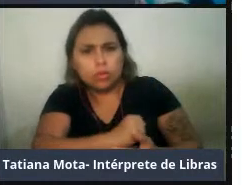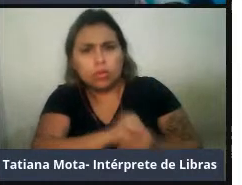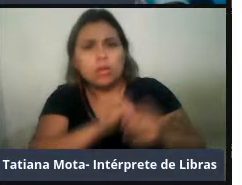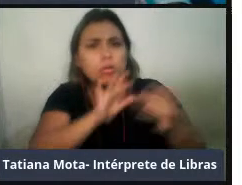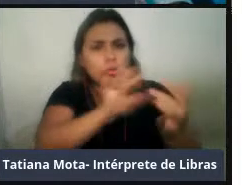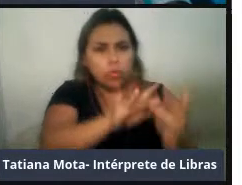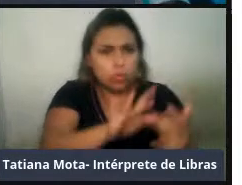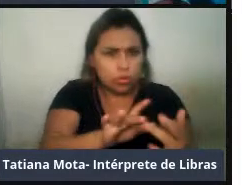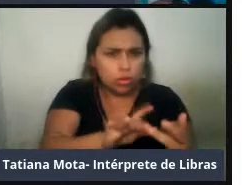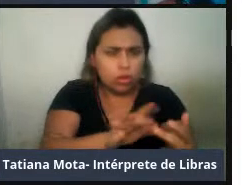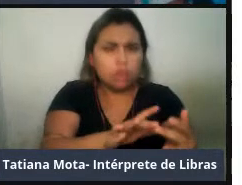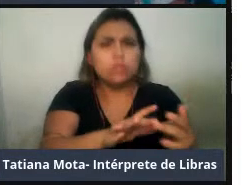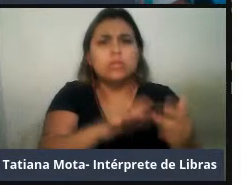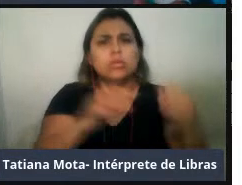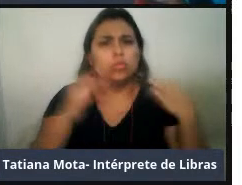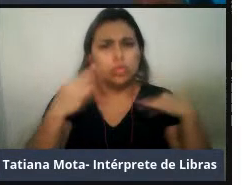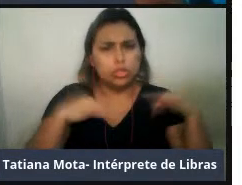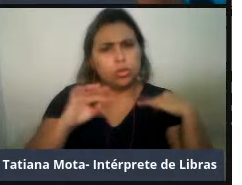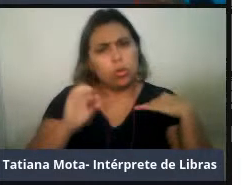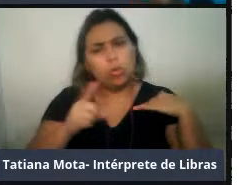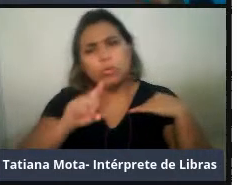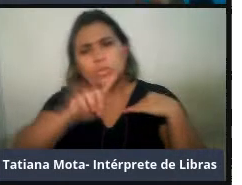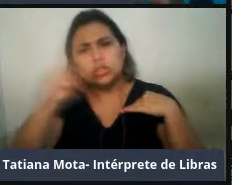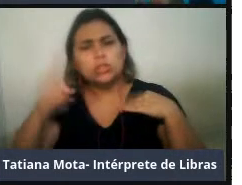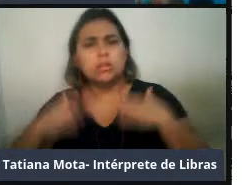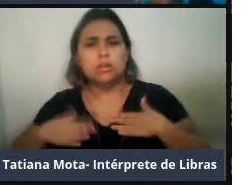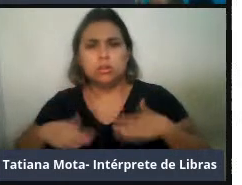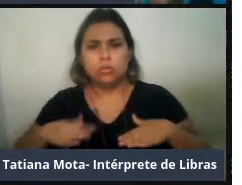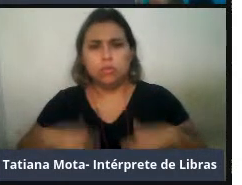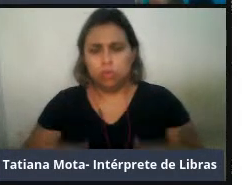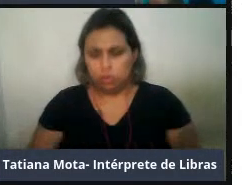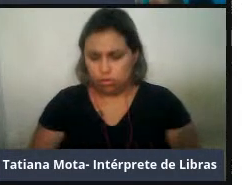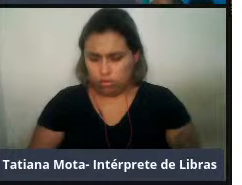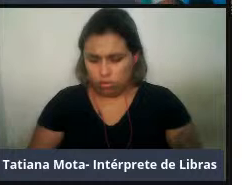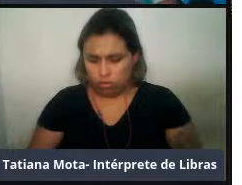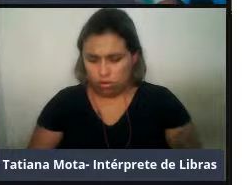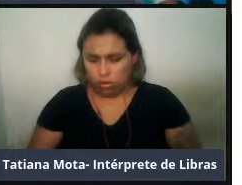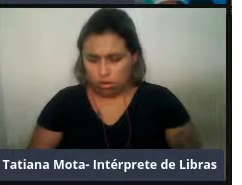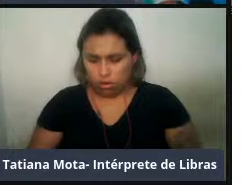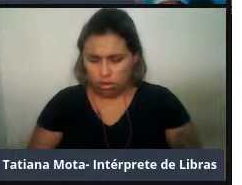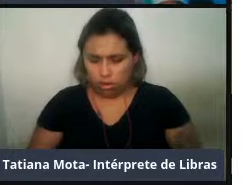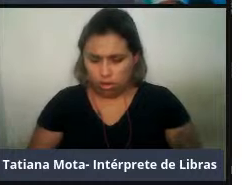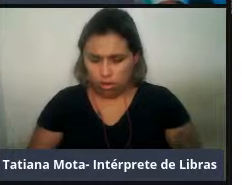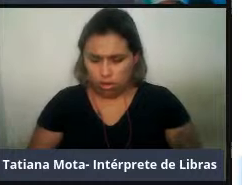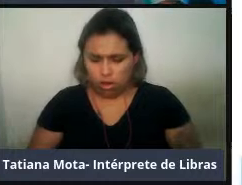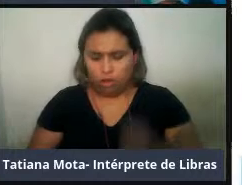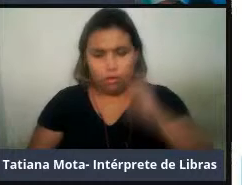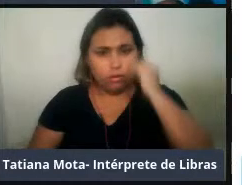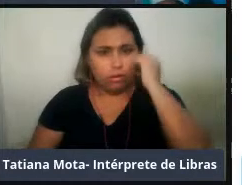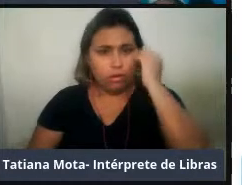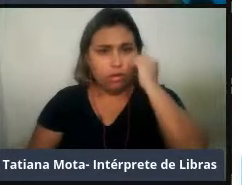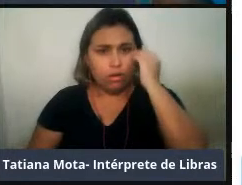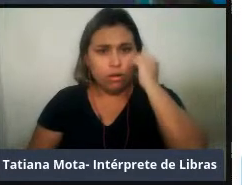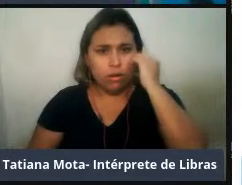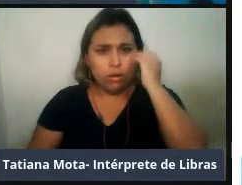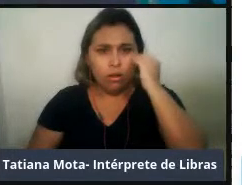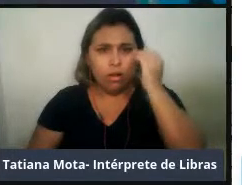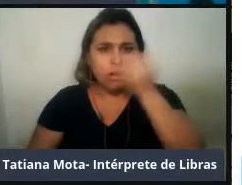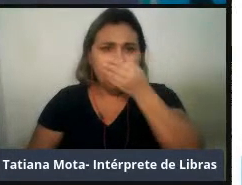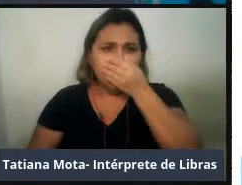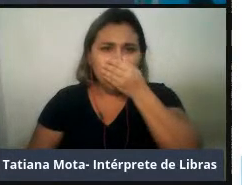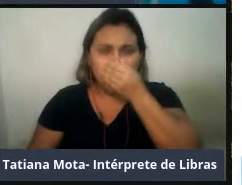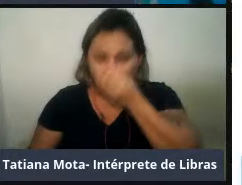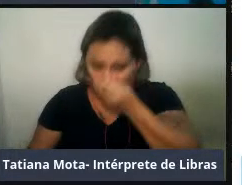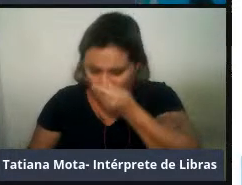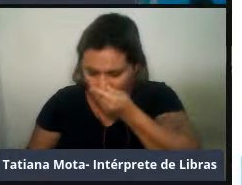dias mais tranquilos, por exemplo. E também monitorar o ciclo reprodutivo dos animais, no estudo que a gente pretende